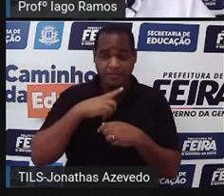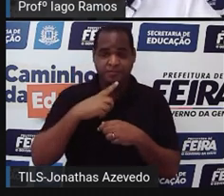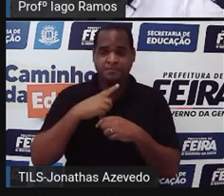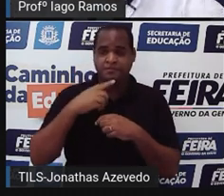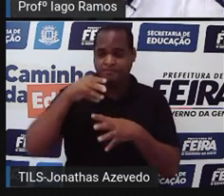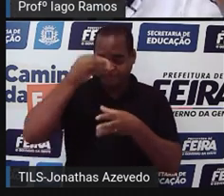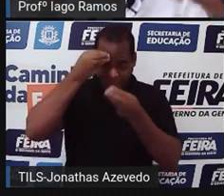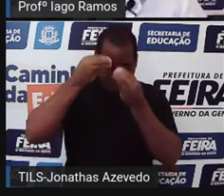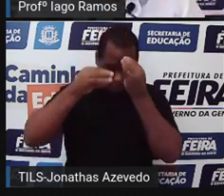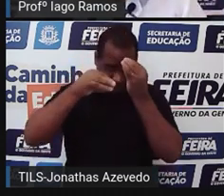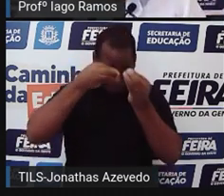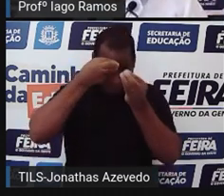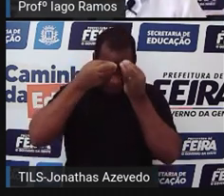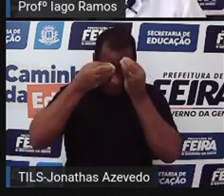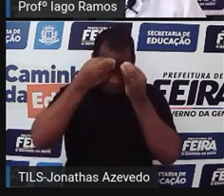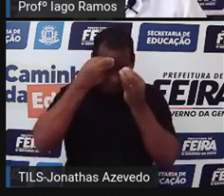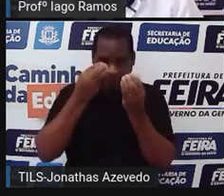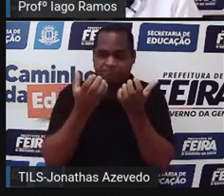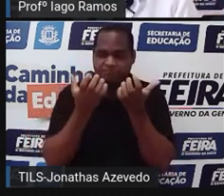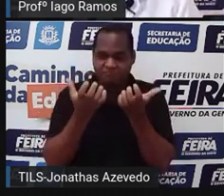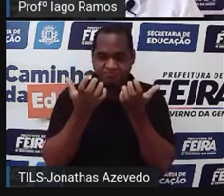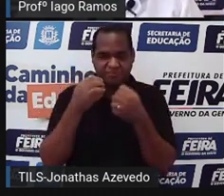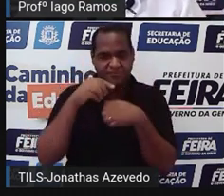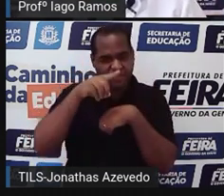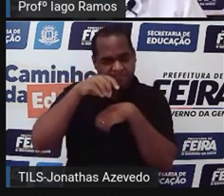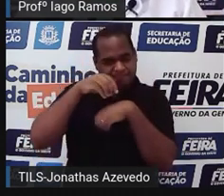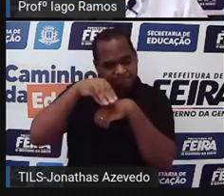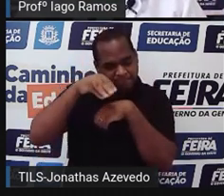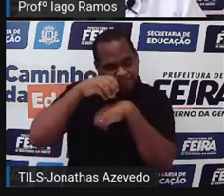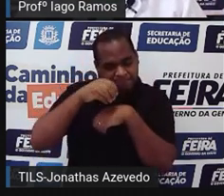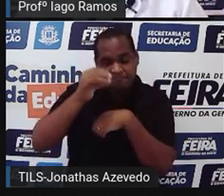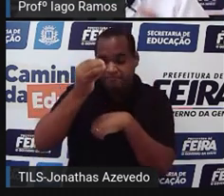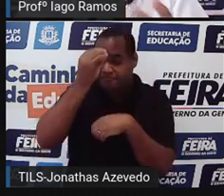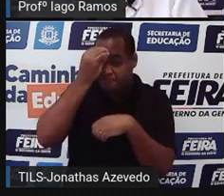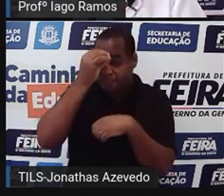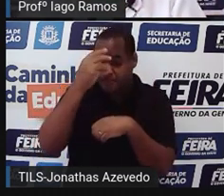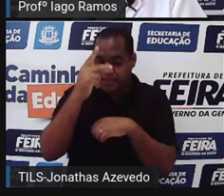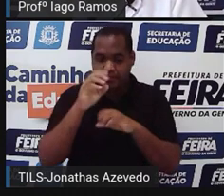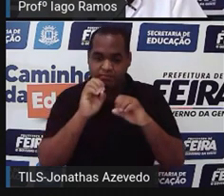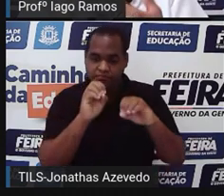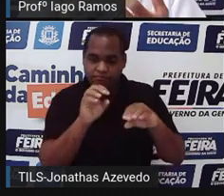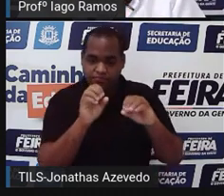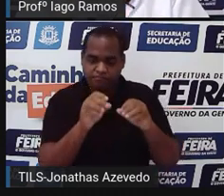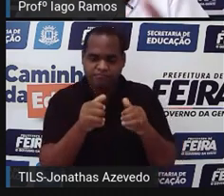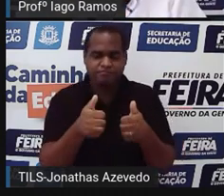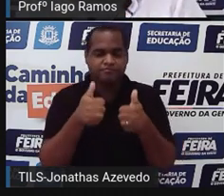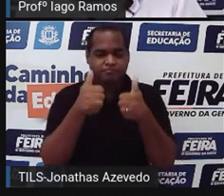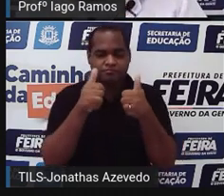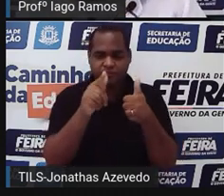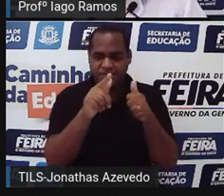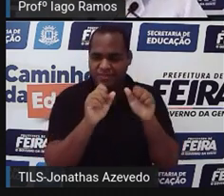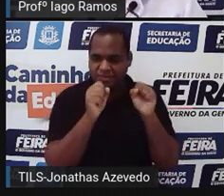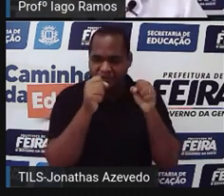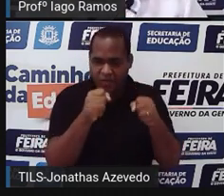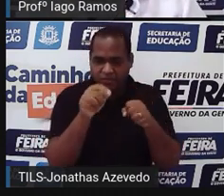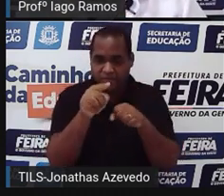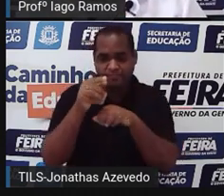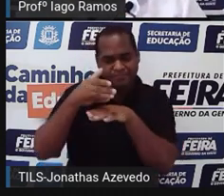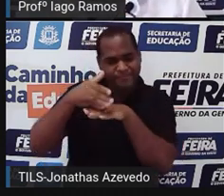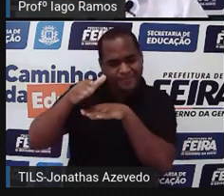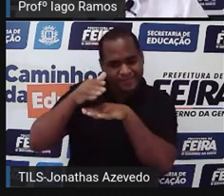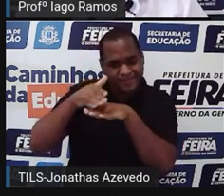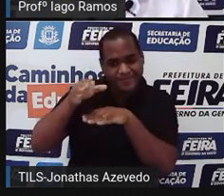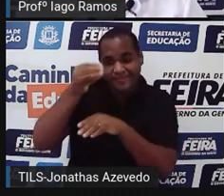trazer, né? Para a sua memória nessa aula, fazer com que, tentar fazer com que você lembre,